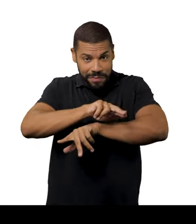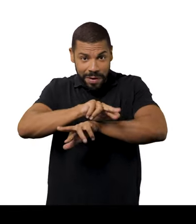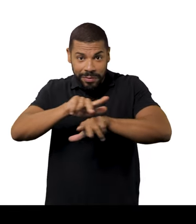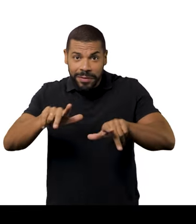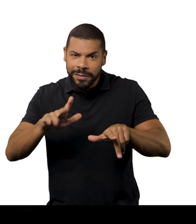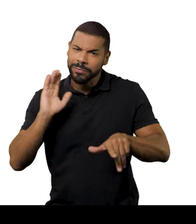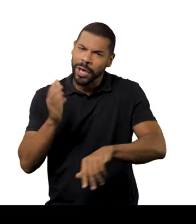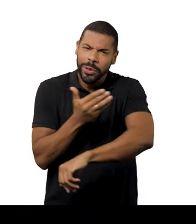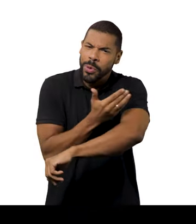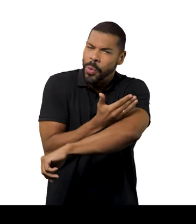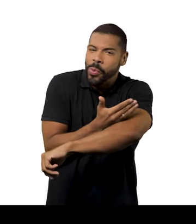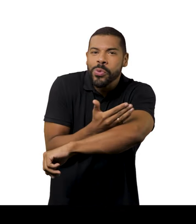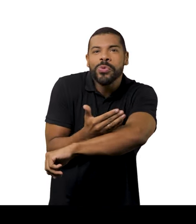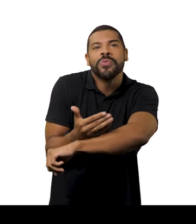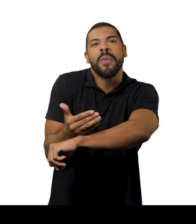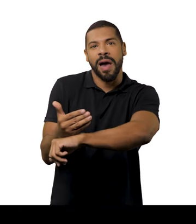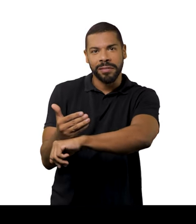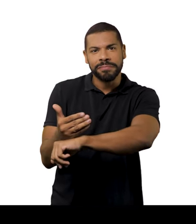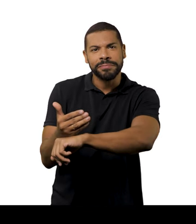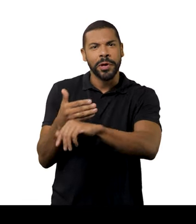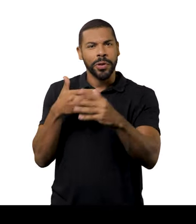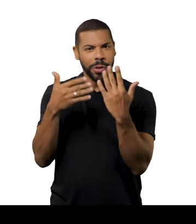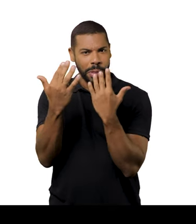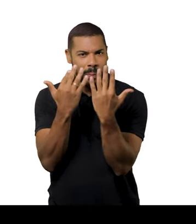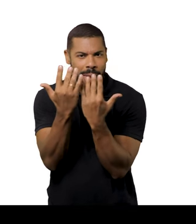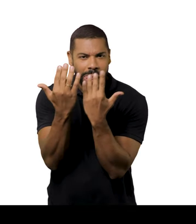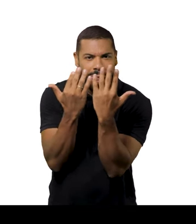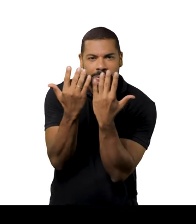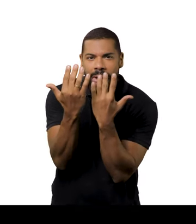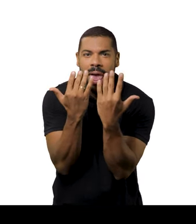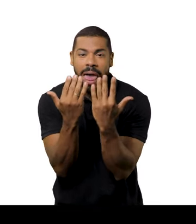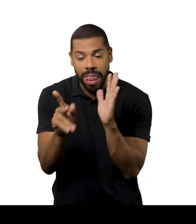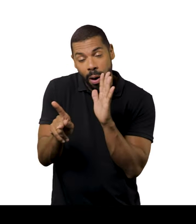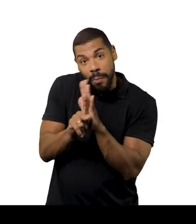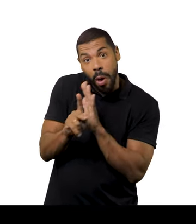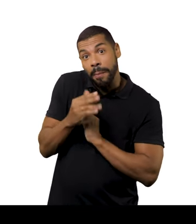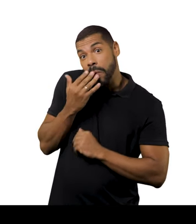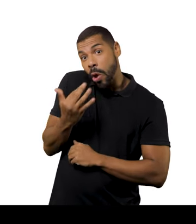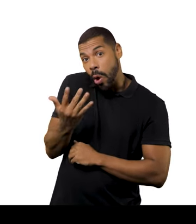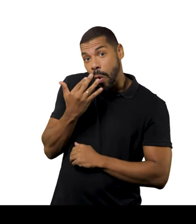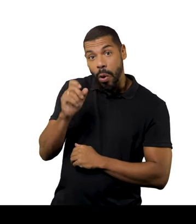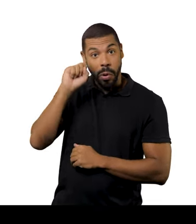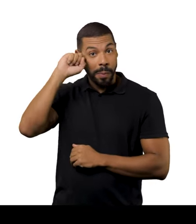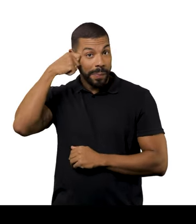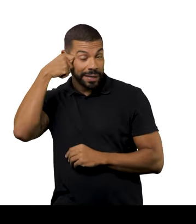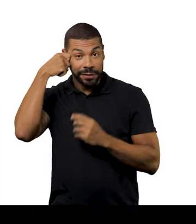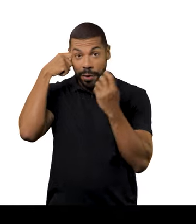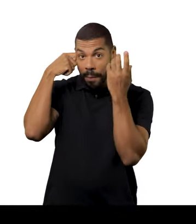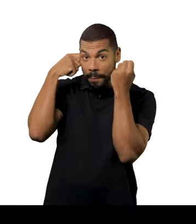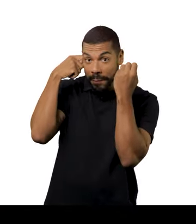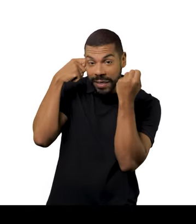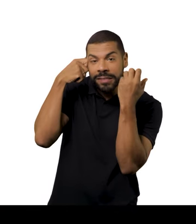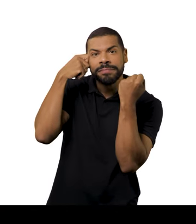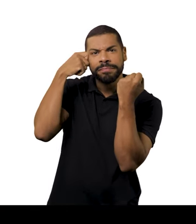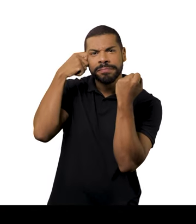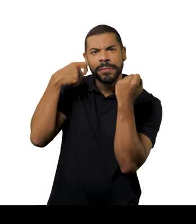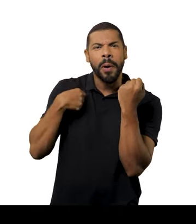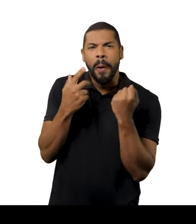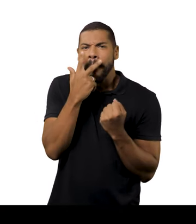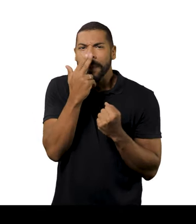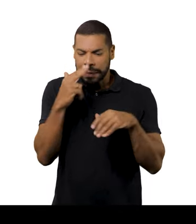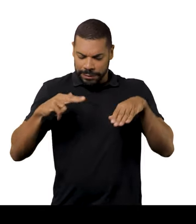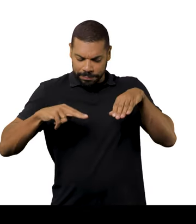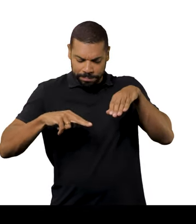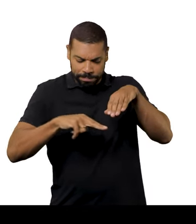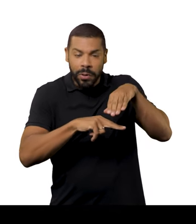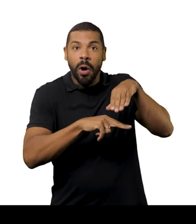que eu trabalho muito, que a exparência, as próprias cores, o preto e o branco. É como se fosse uma espécie de